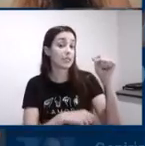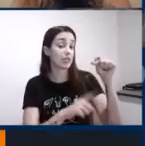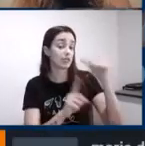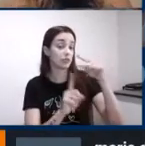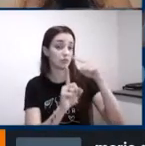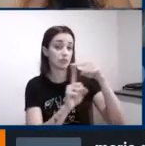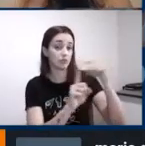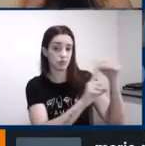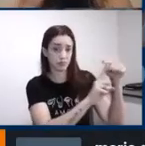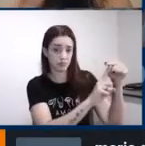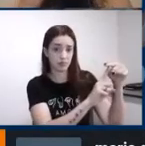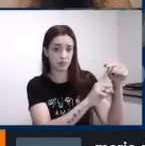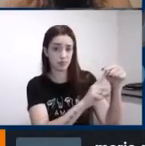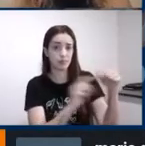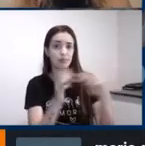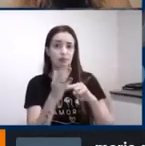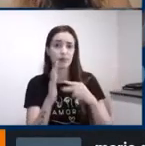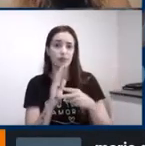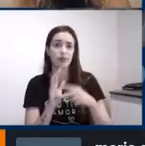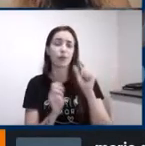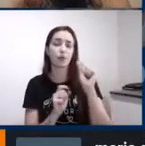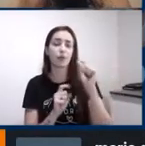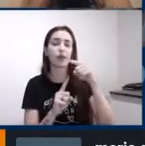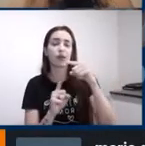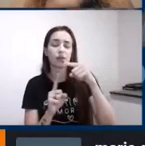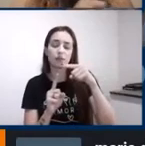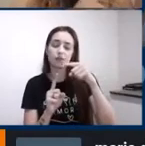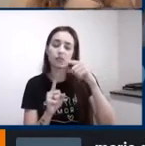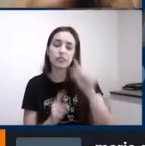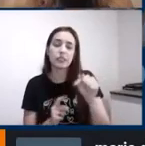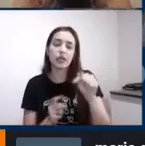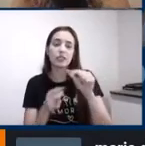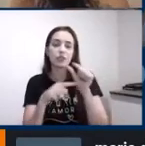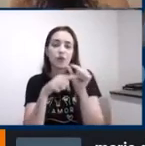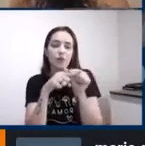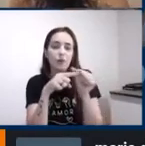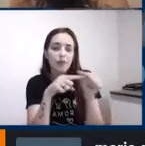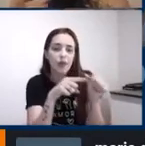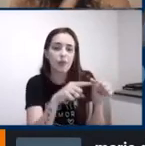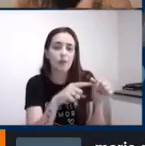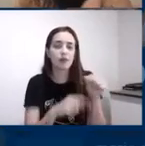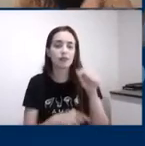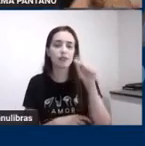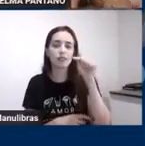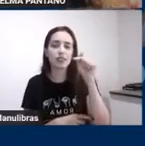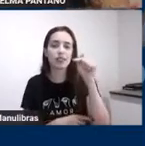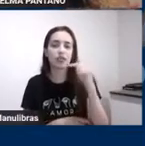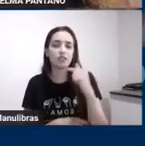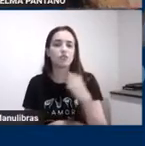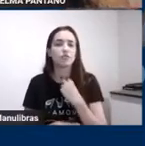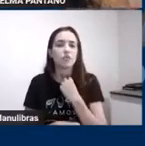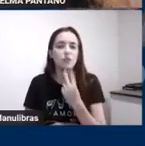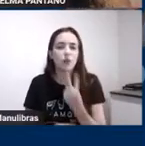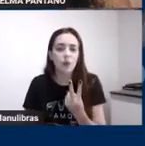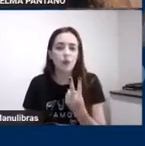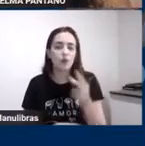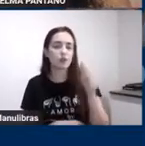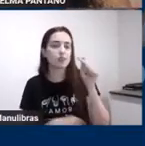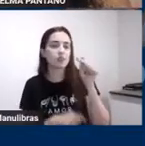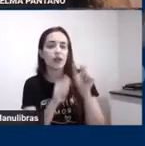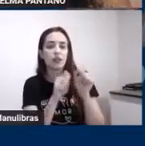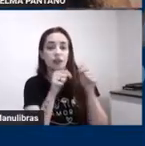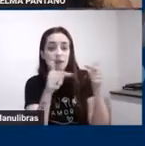sete são mais ou menos sete fonemas são mais ou menos sete sons são mais ou menos sete sequências de ação